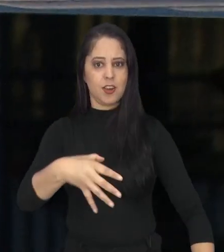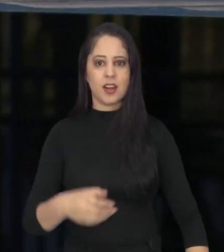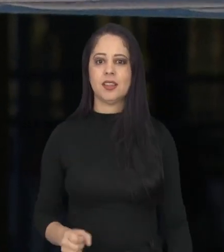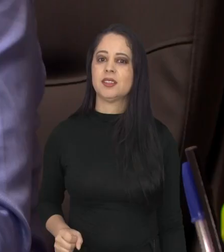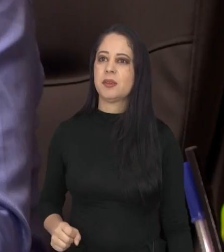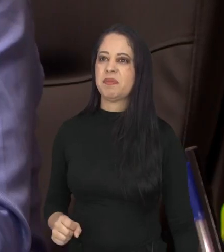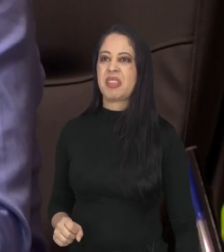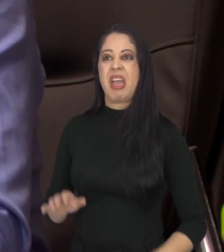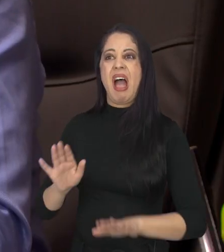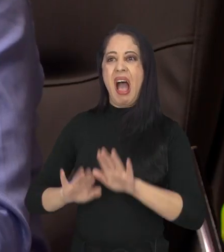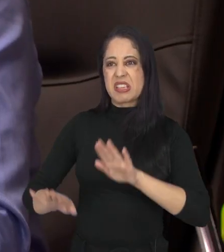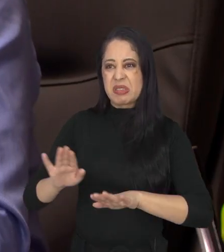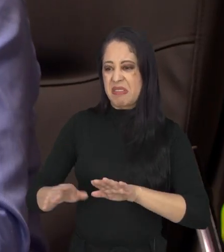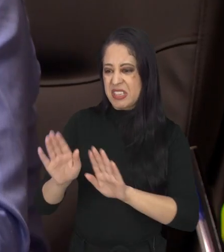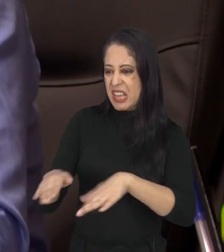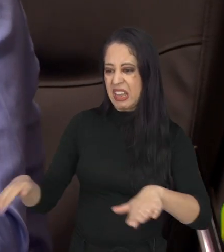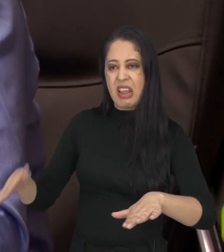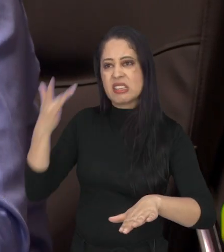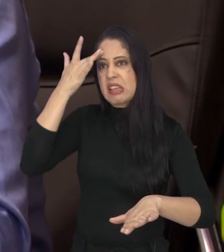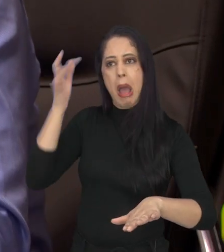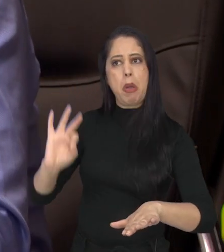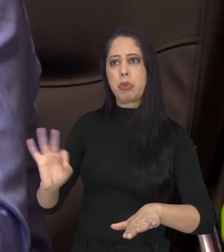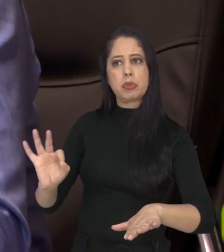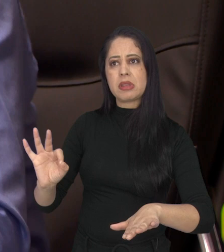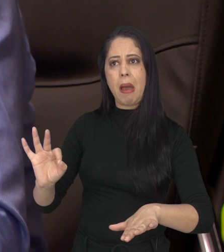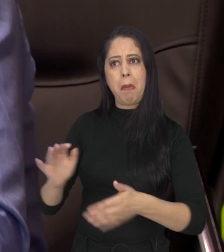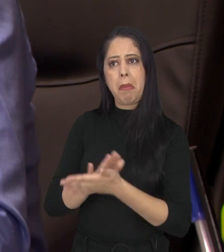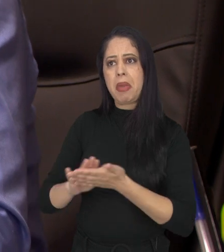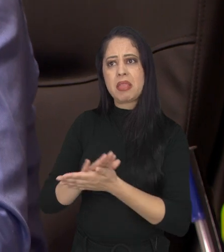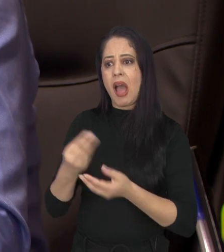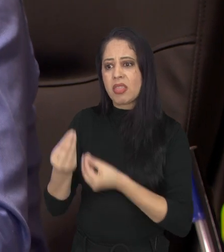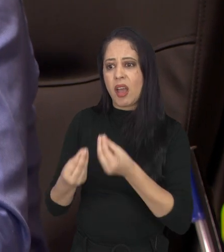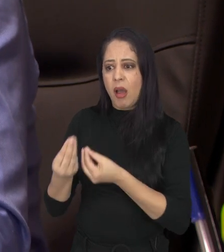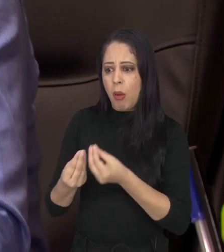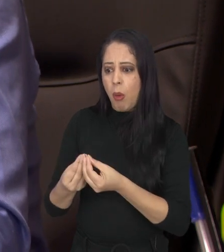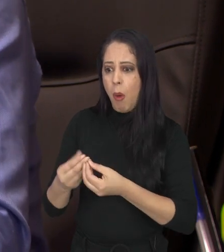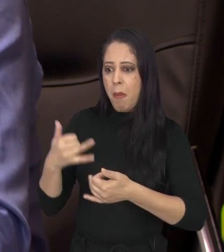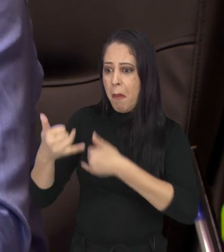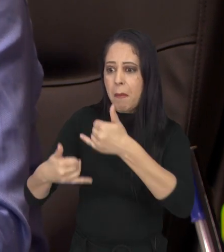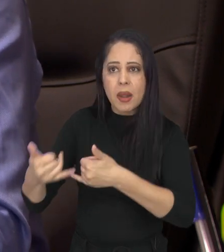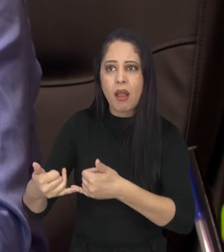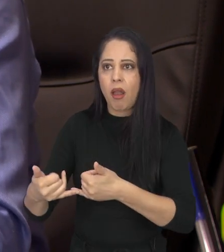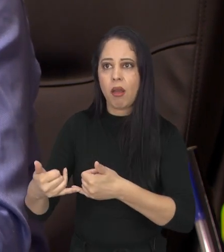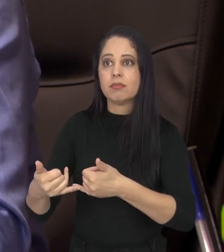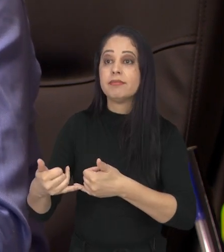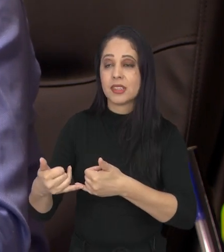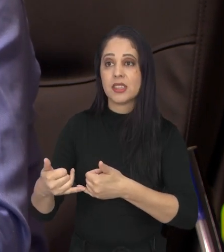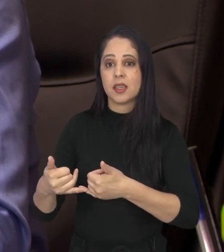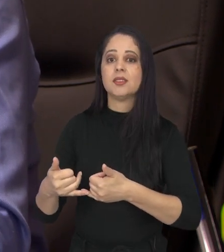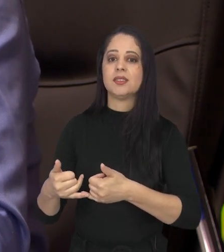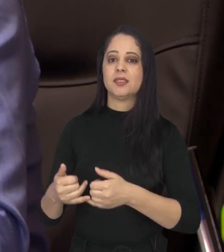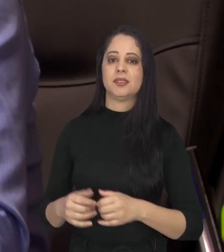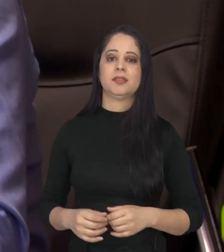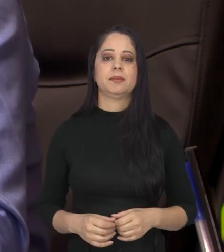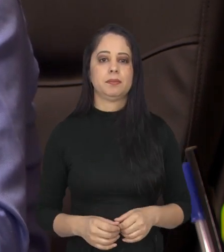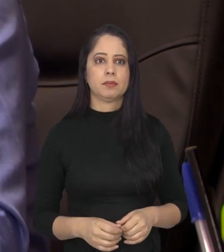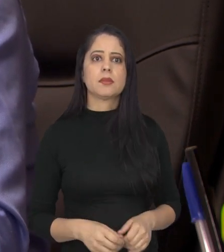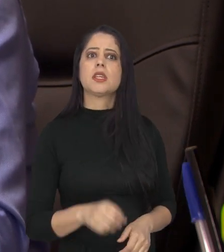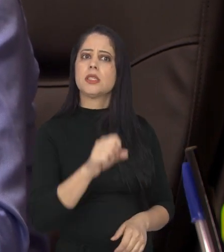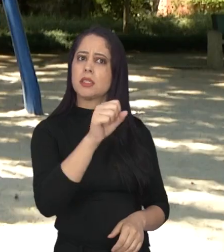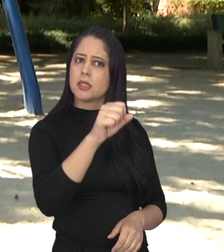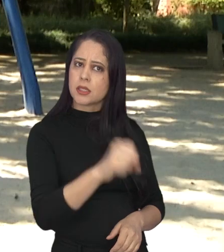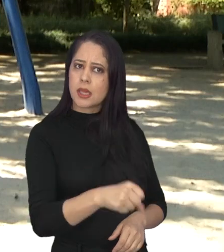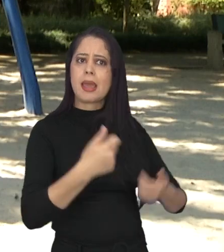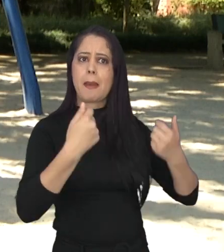desafios. Tem criança hoje que não sabe o quer um brinquedo desse. Isso aí vai desenvolver, vai ser um grande ganho para as crianças da nossa